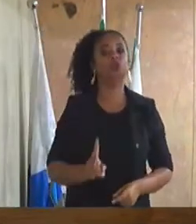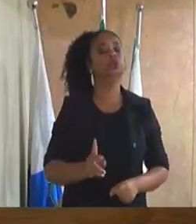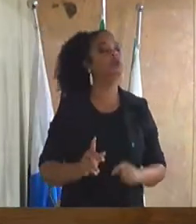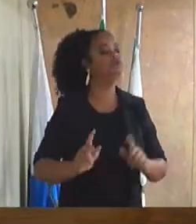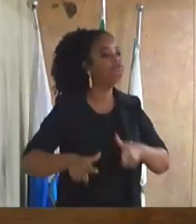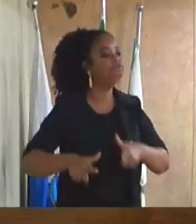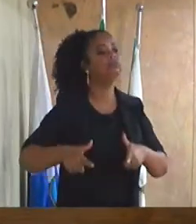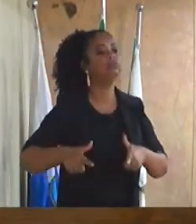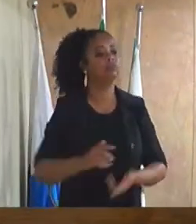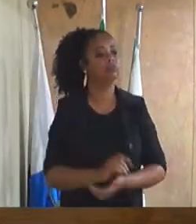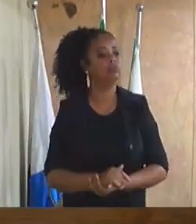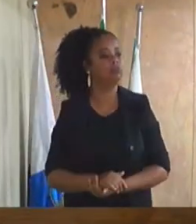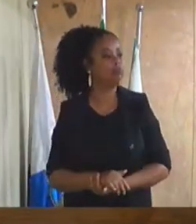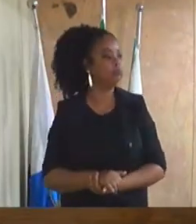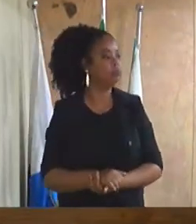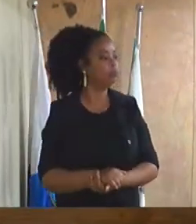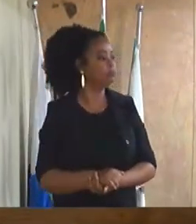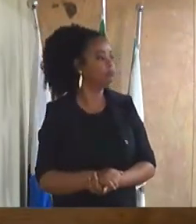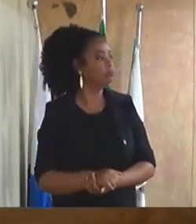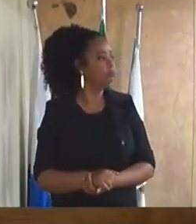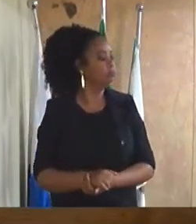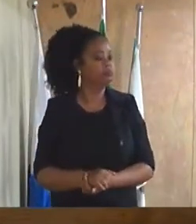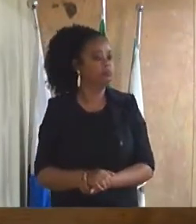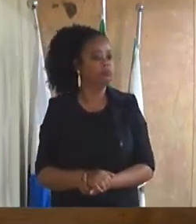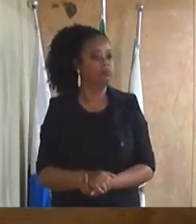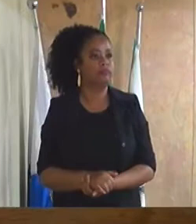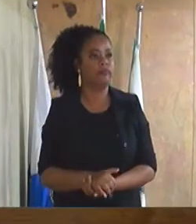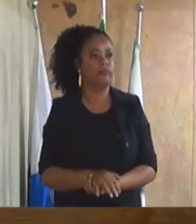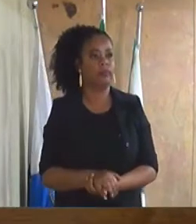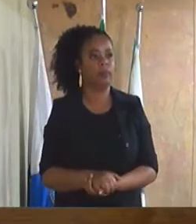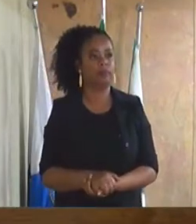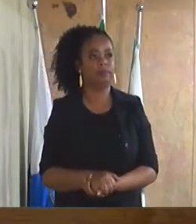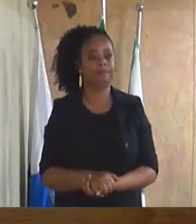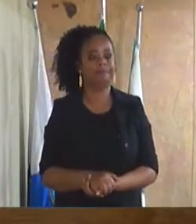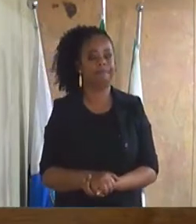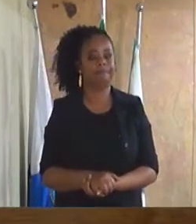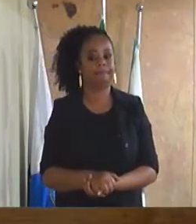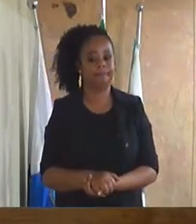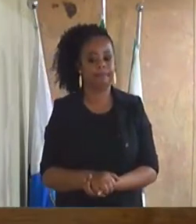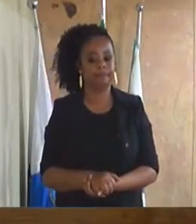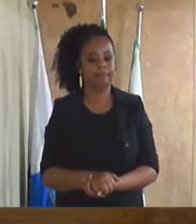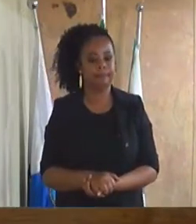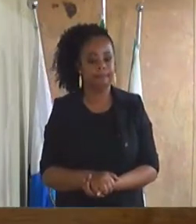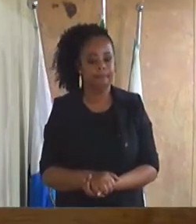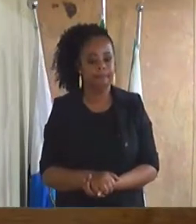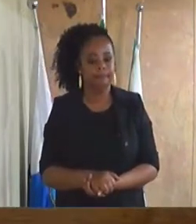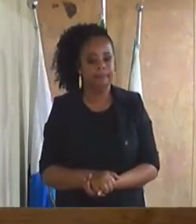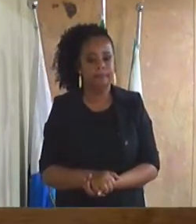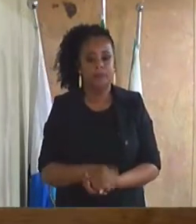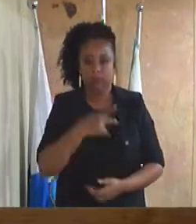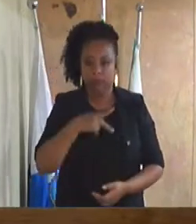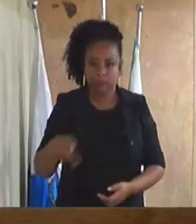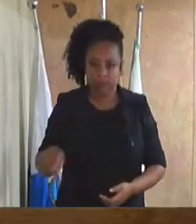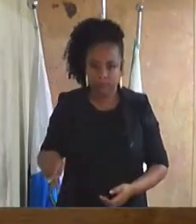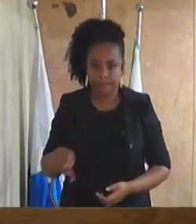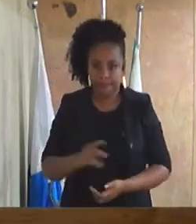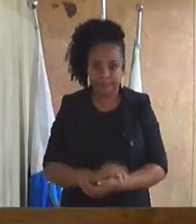outro Presidente,